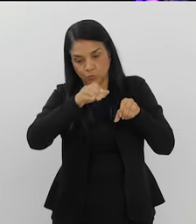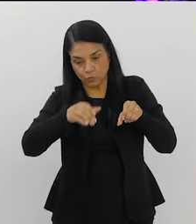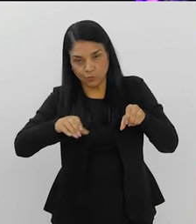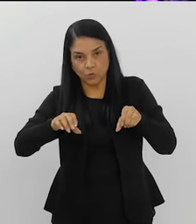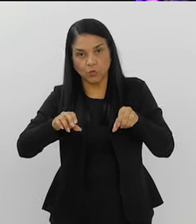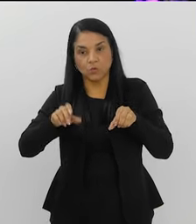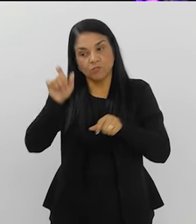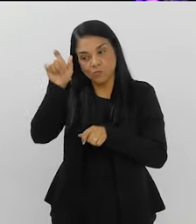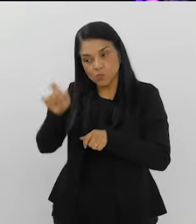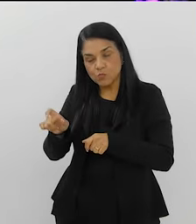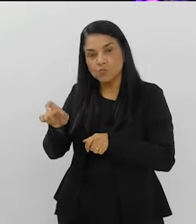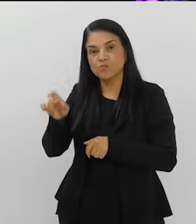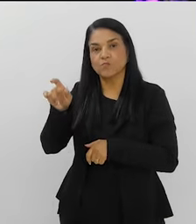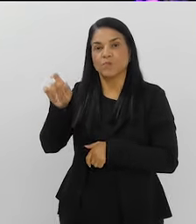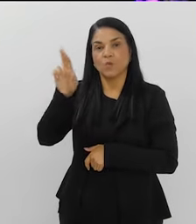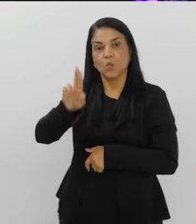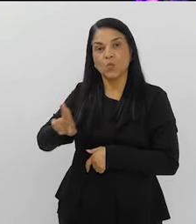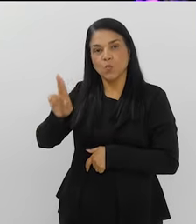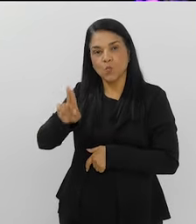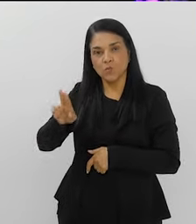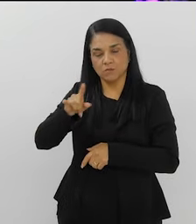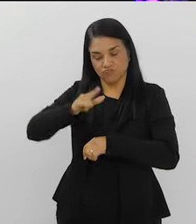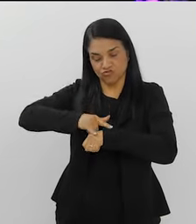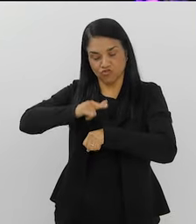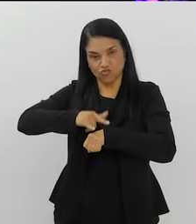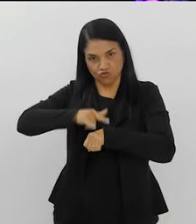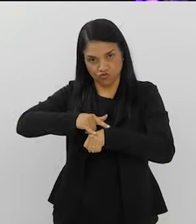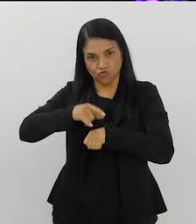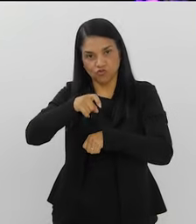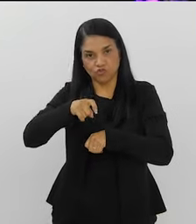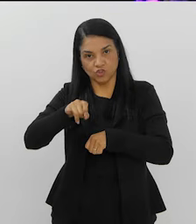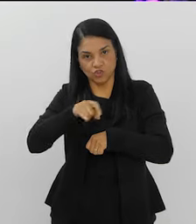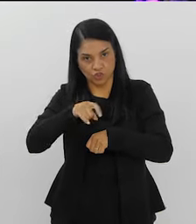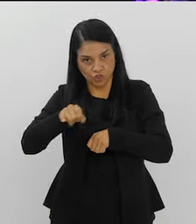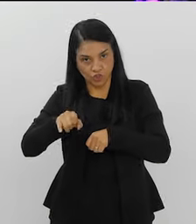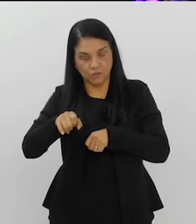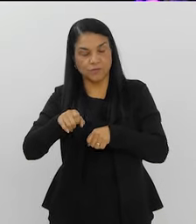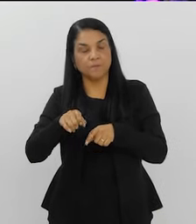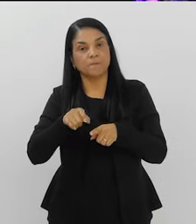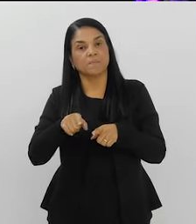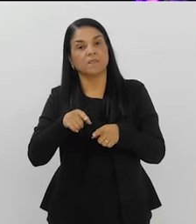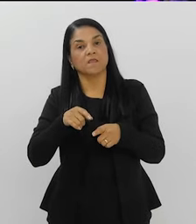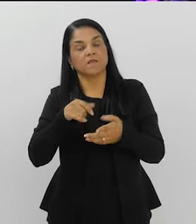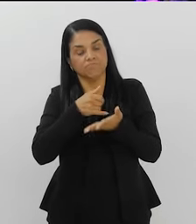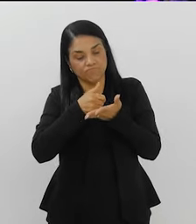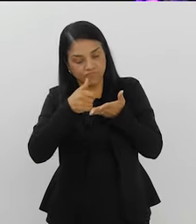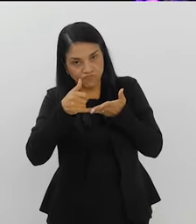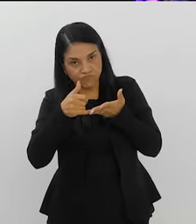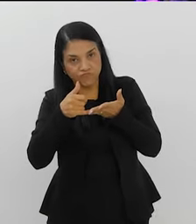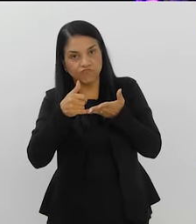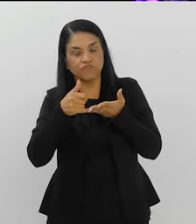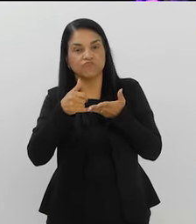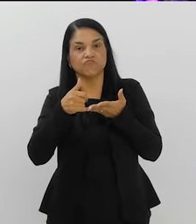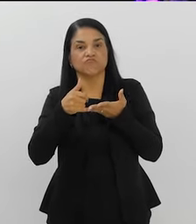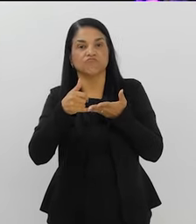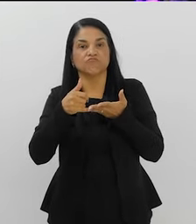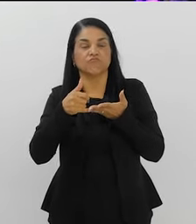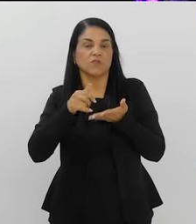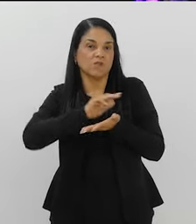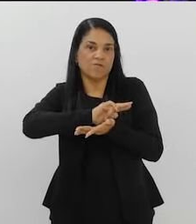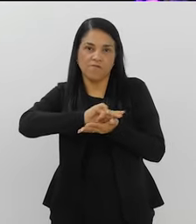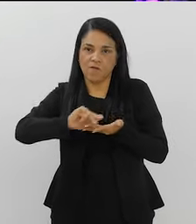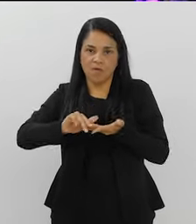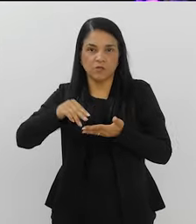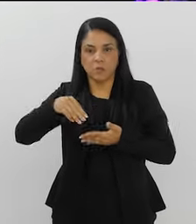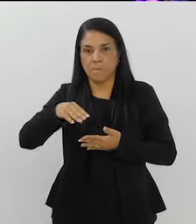usuário, conforme a excreção pela urina. Tanto a cocaína em si, inalterada, como os seus diferentes metabólicos,